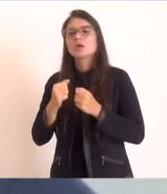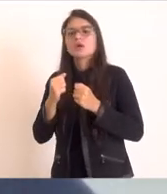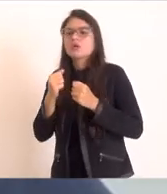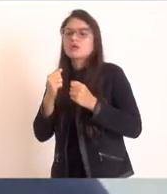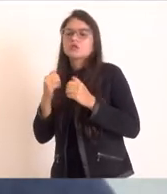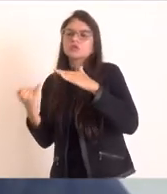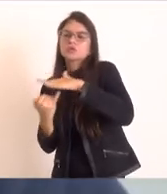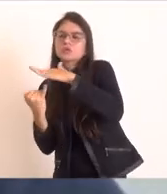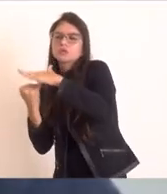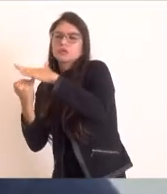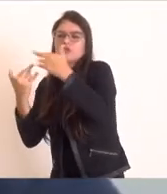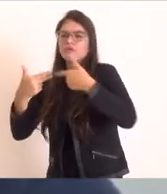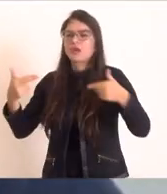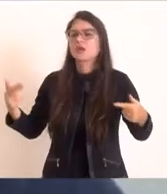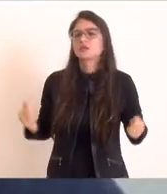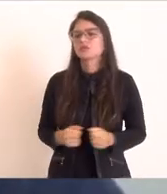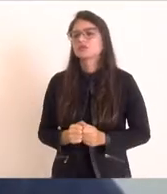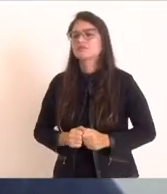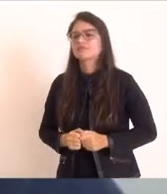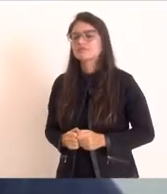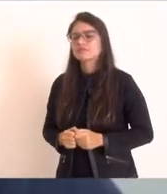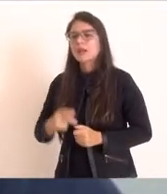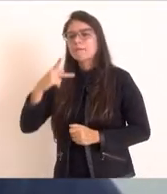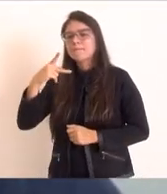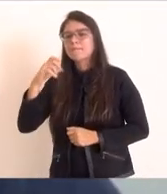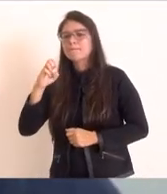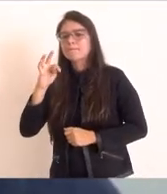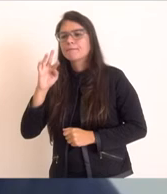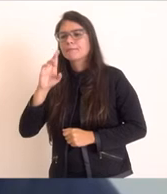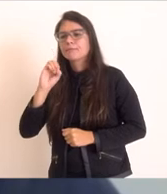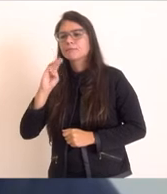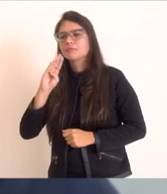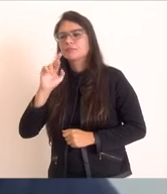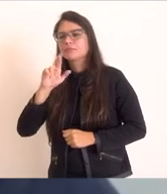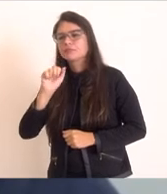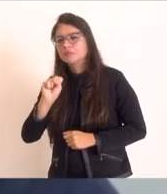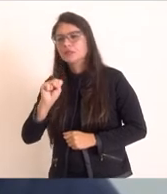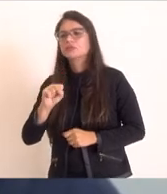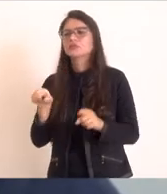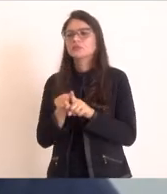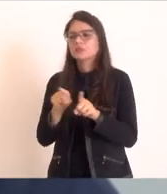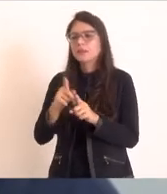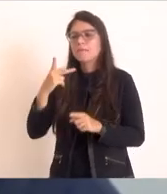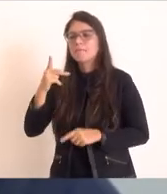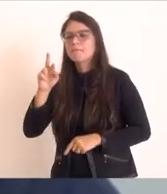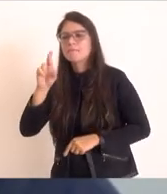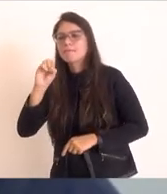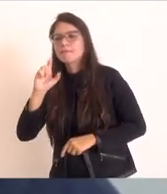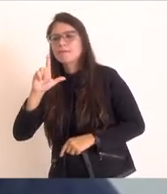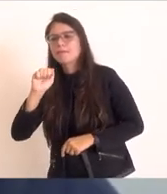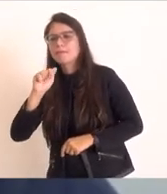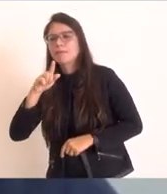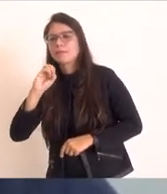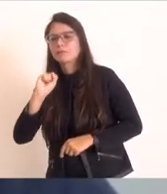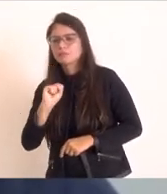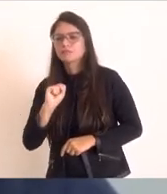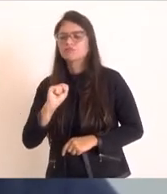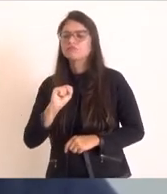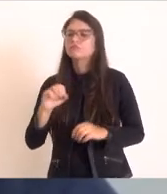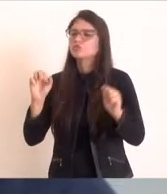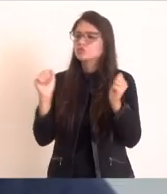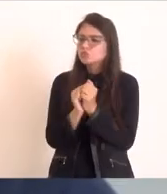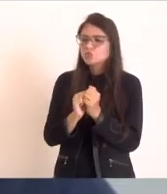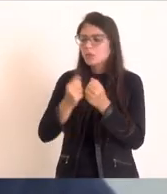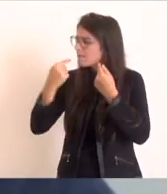com a Petrobras, com a própria Pro Lagos, em construir junto todo esse cenário para o desenvolvimento